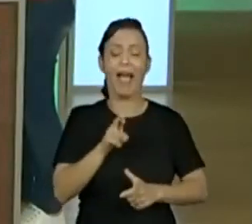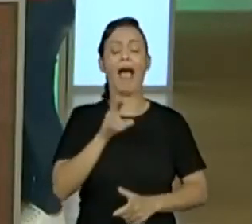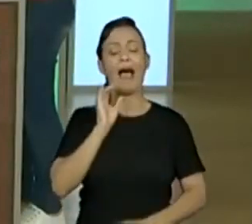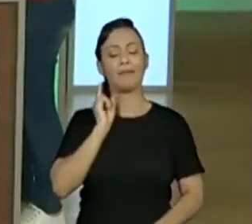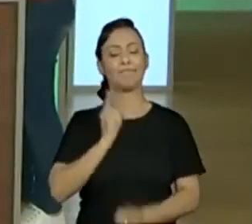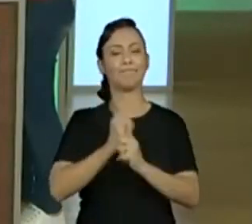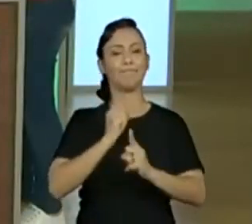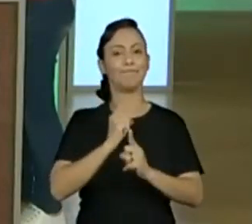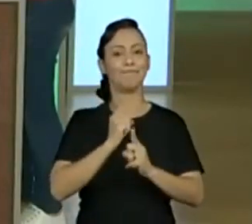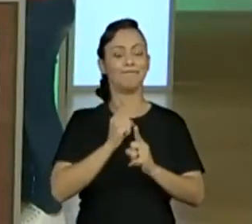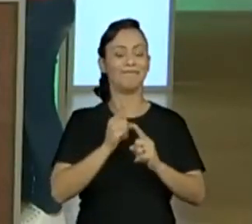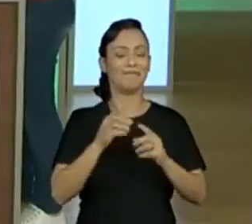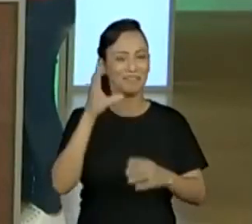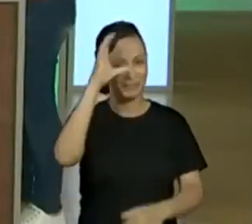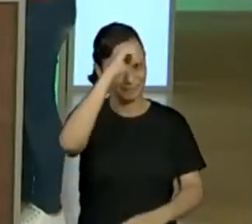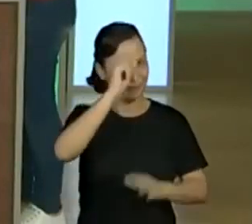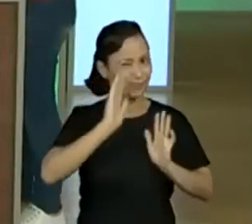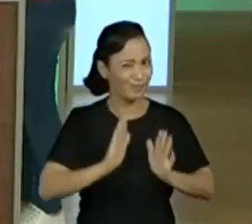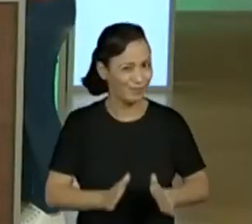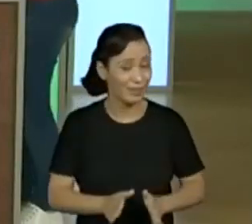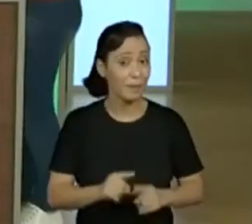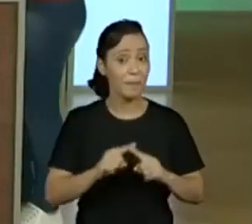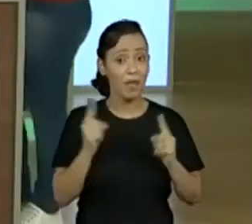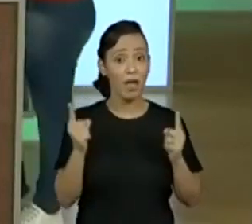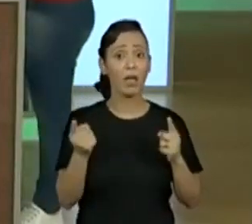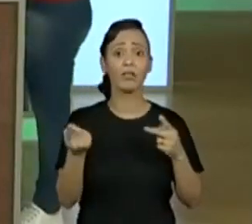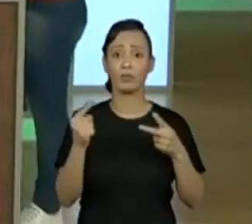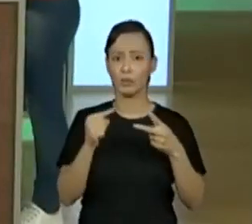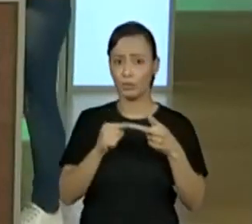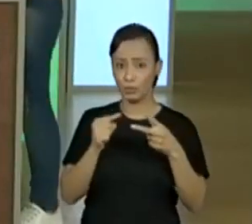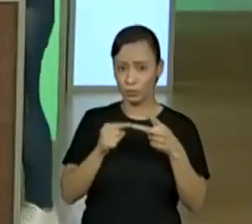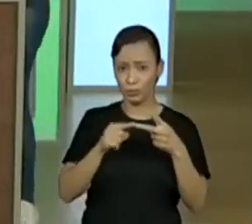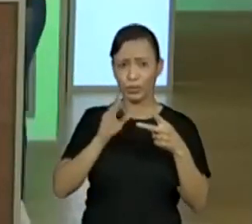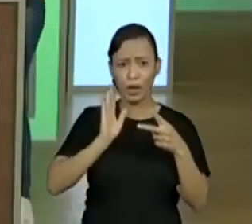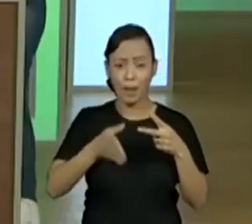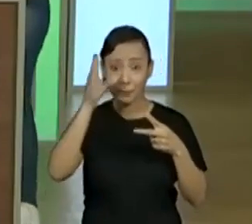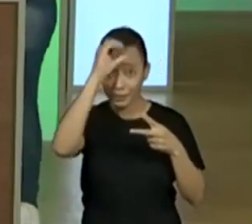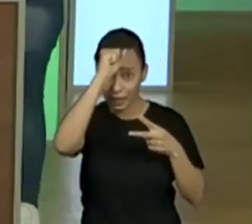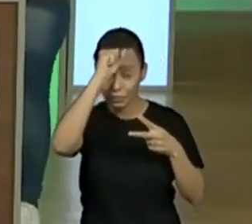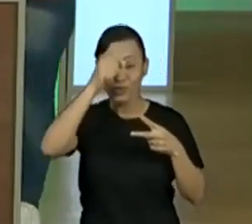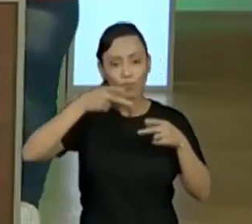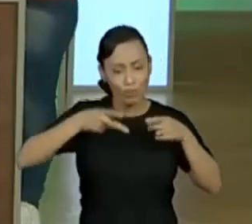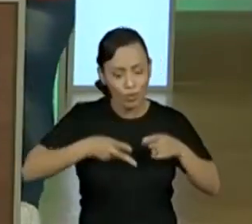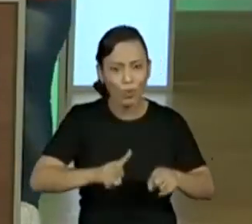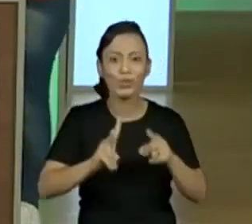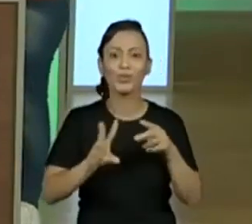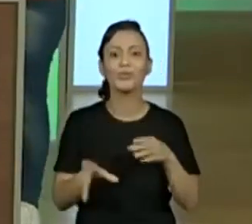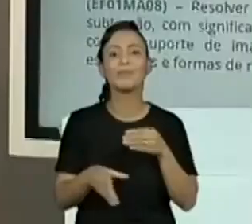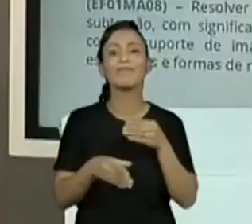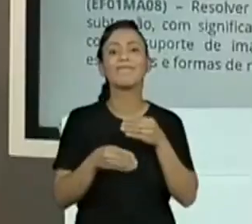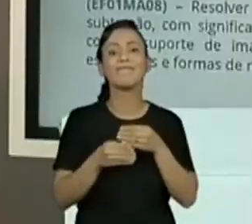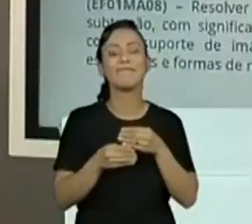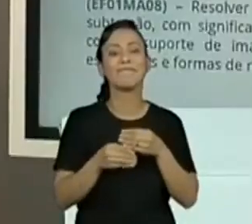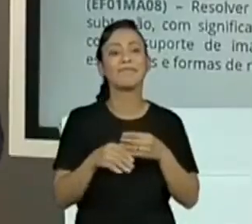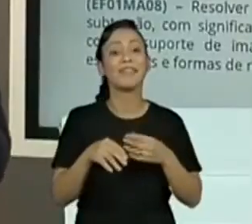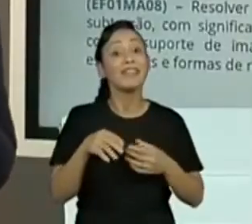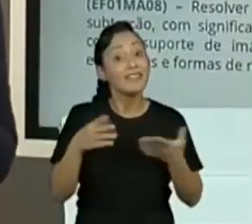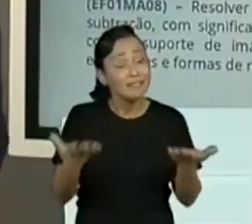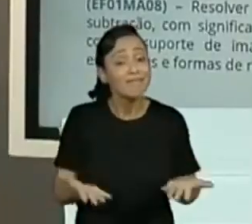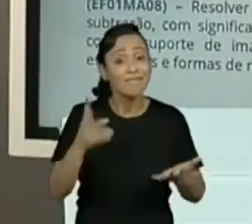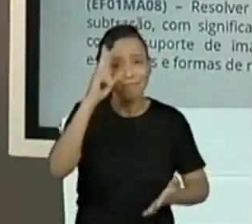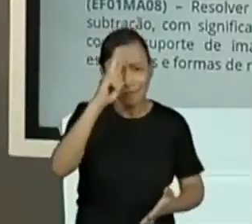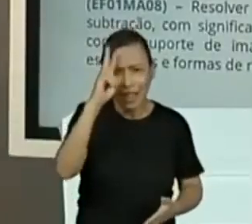então já fiquem lá. Só para a gente lembrar aqui, que essa a gente já viu e vai continuar vendo, por isso que eu falei da importância da gente ir